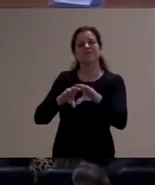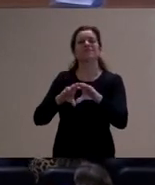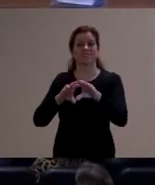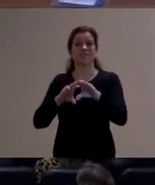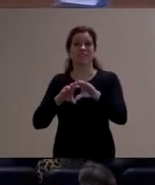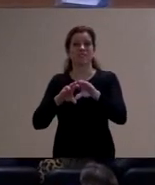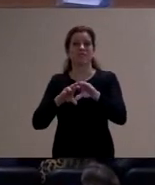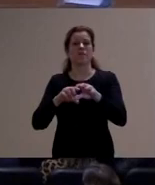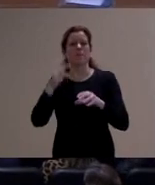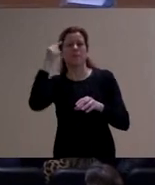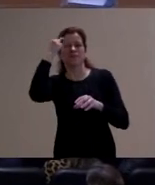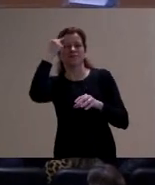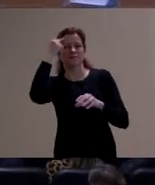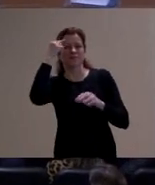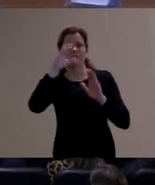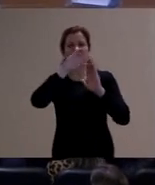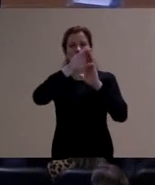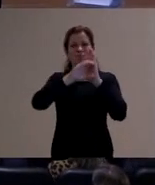Infantil.